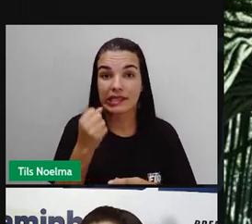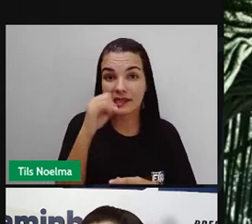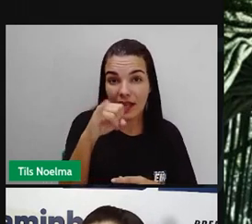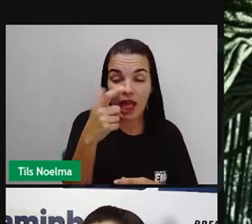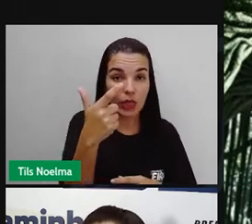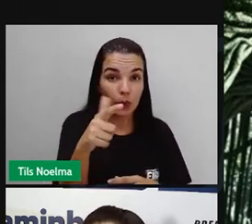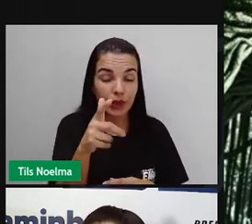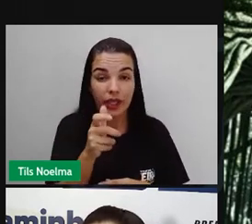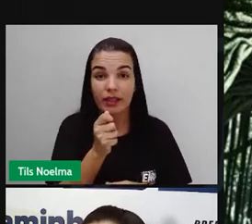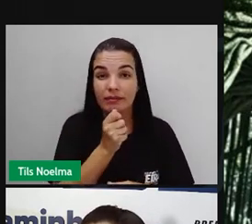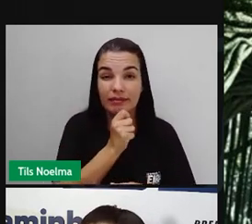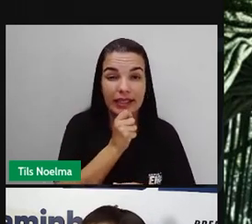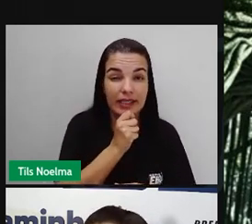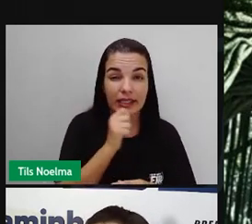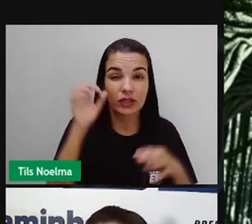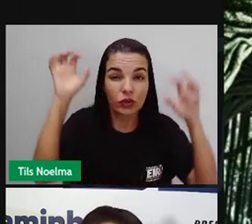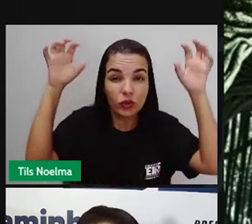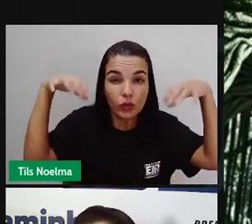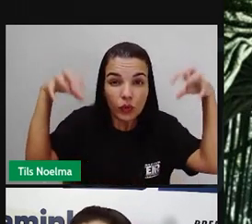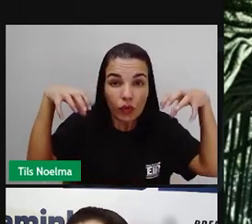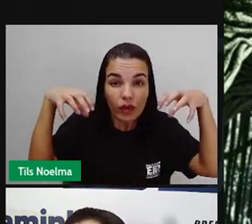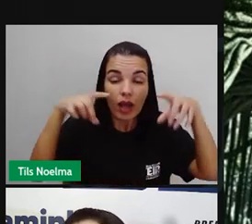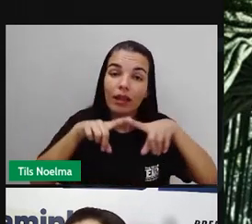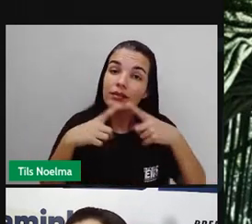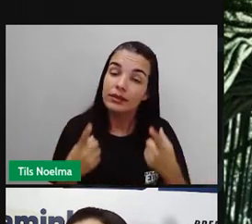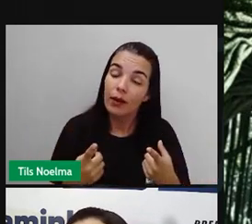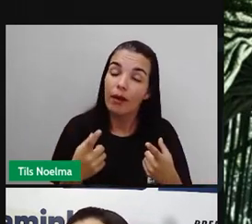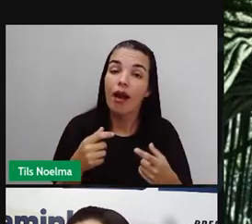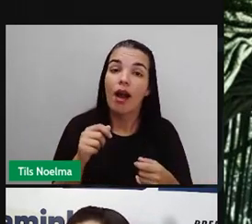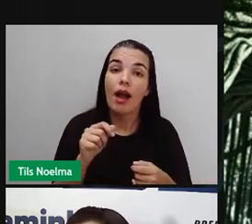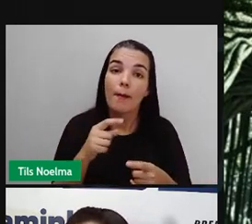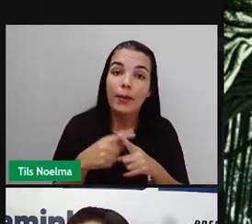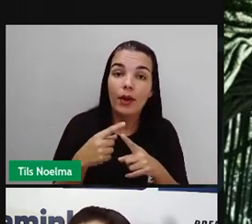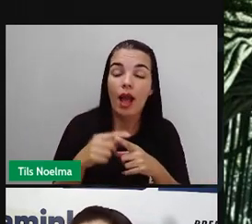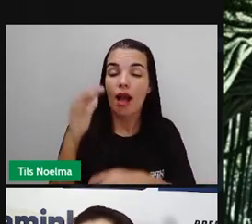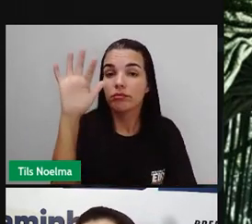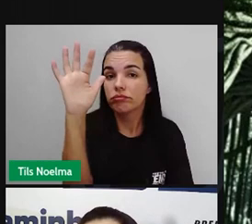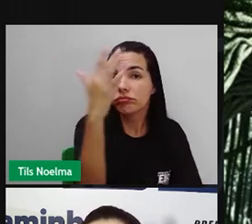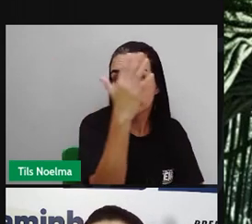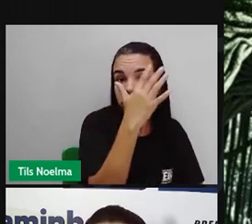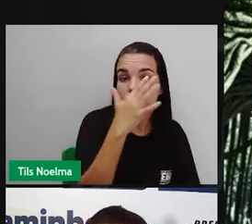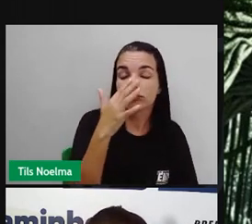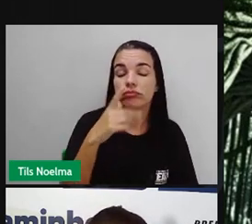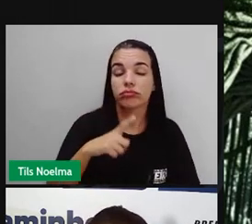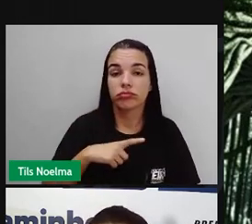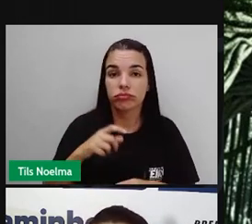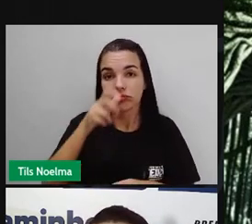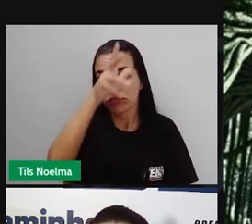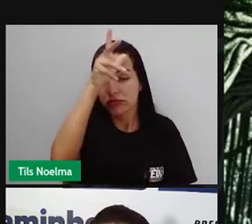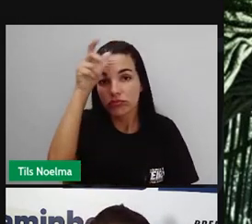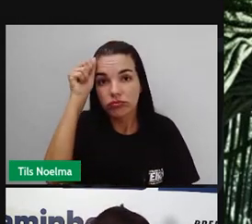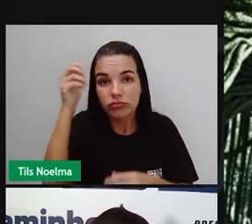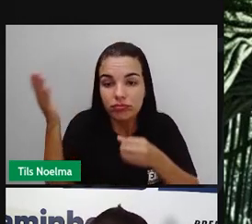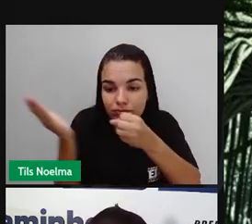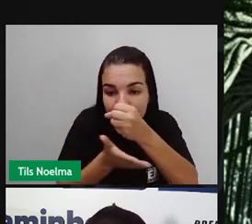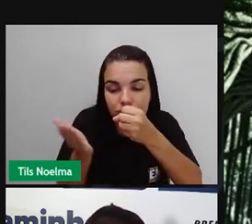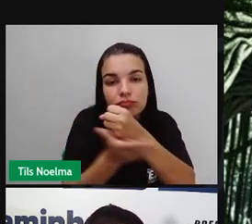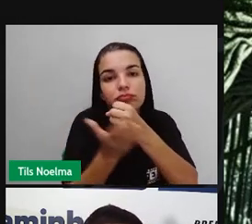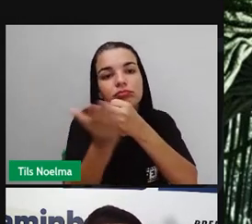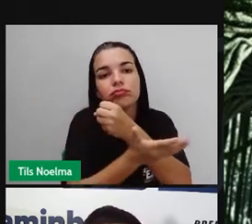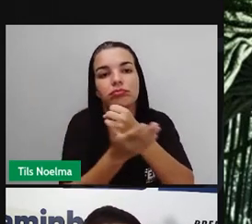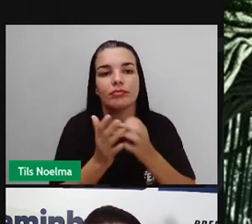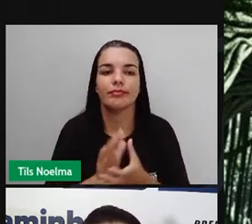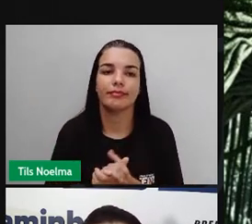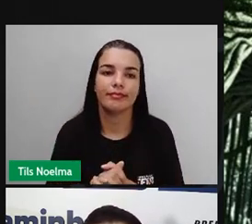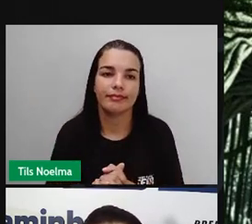desmatamento ele vai crescendo aí, vai causar também um período maior de estiagem aí em outras regiões também, certo?